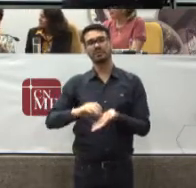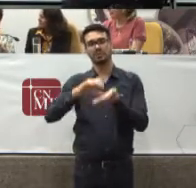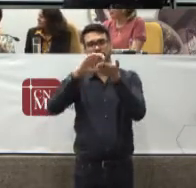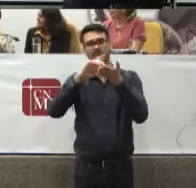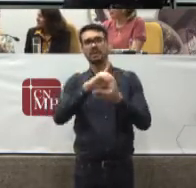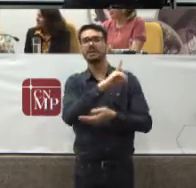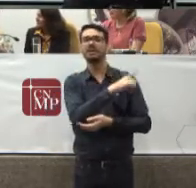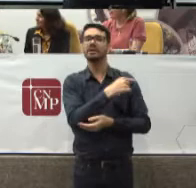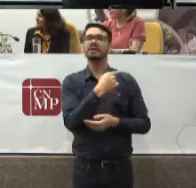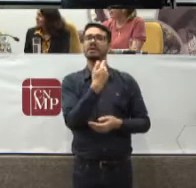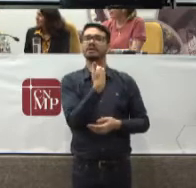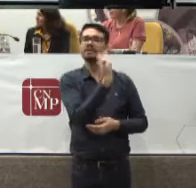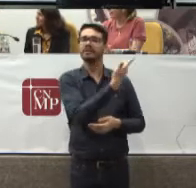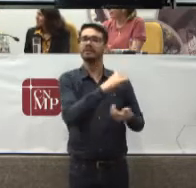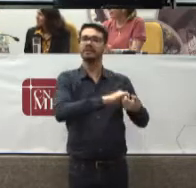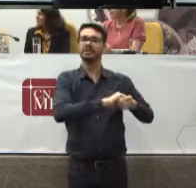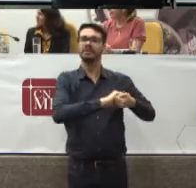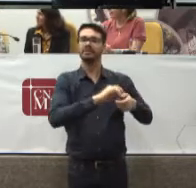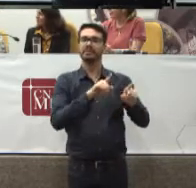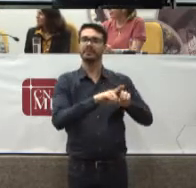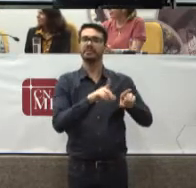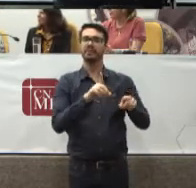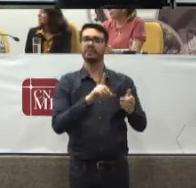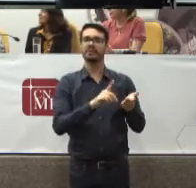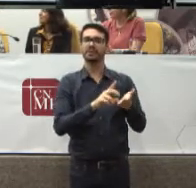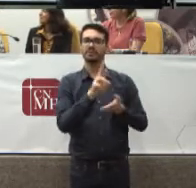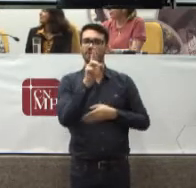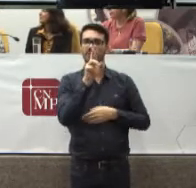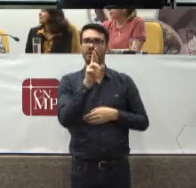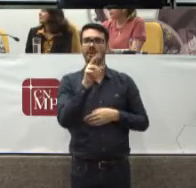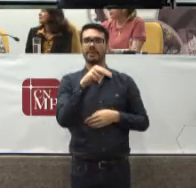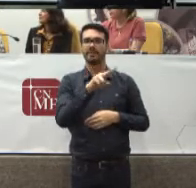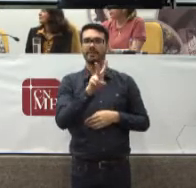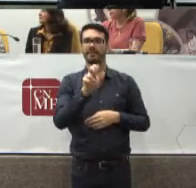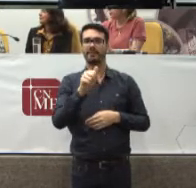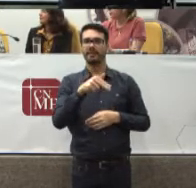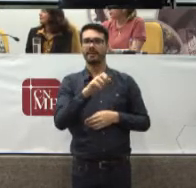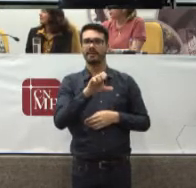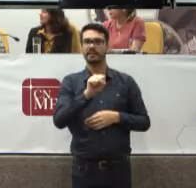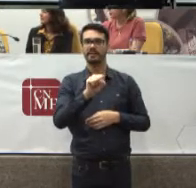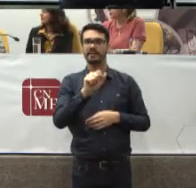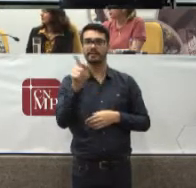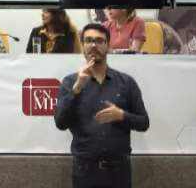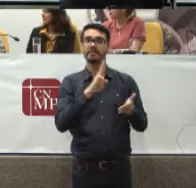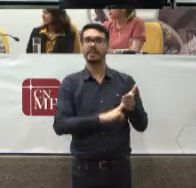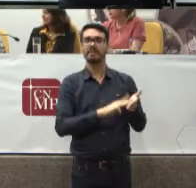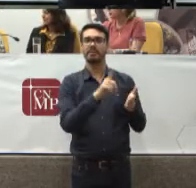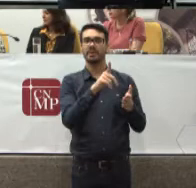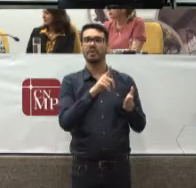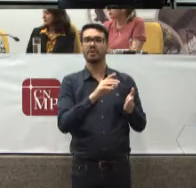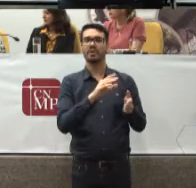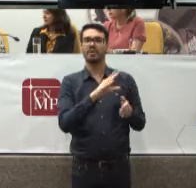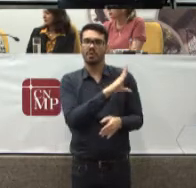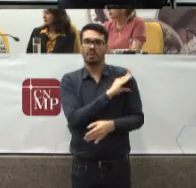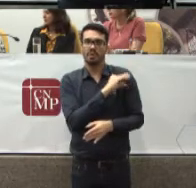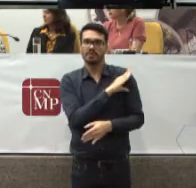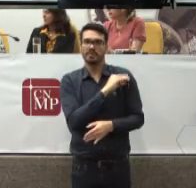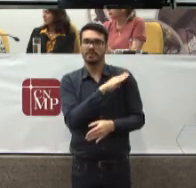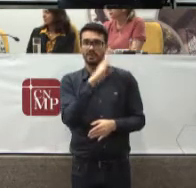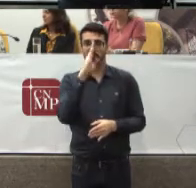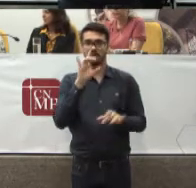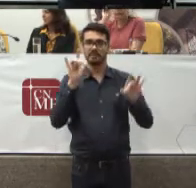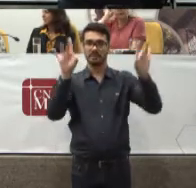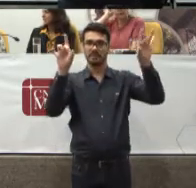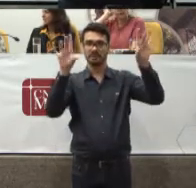Membro da Comissão Especial de Saúde Que tem sido fundamental Para o desenvolvimento